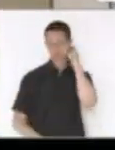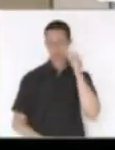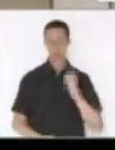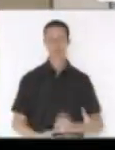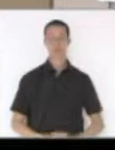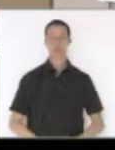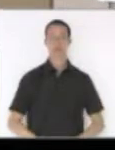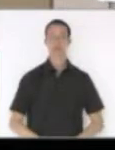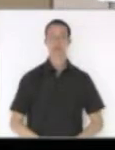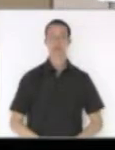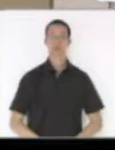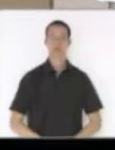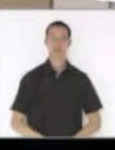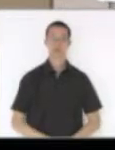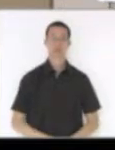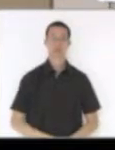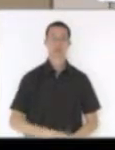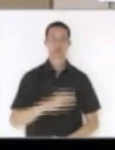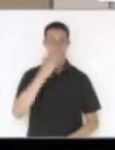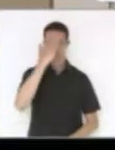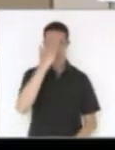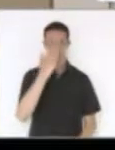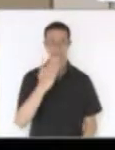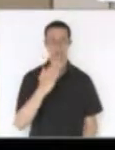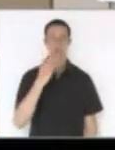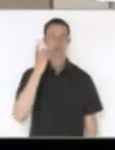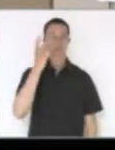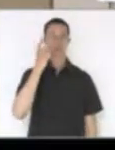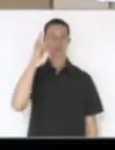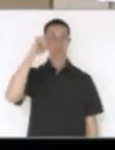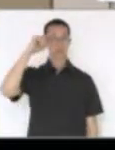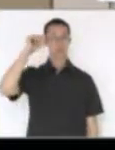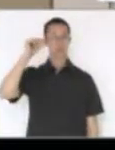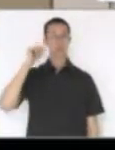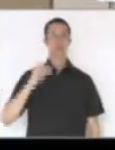Obrigado, deputado Serafim. Venzão, não havendo mais inscritos